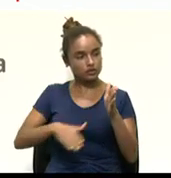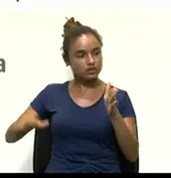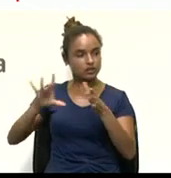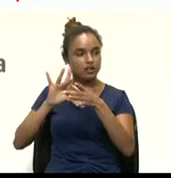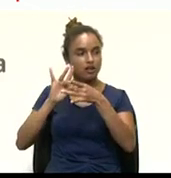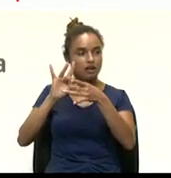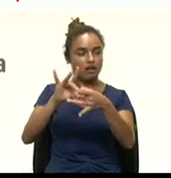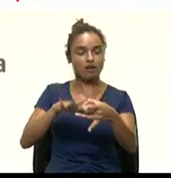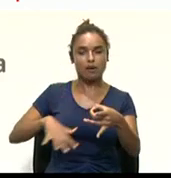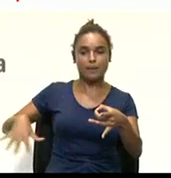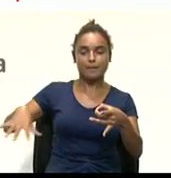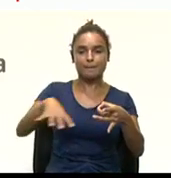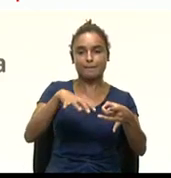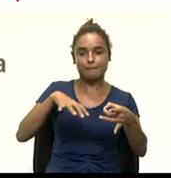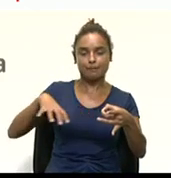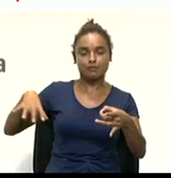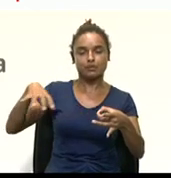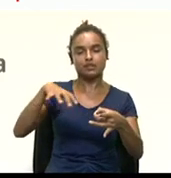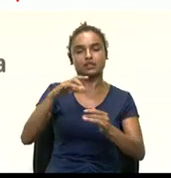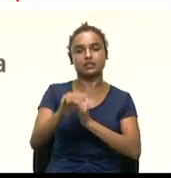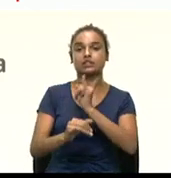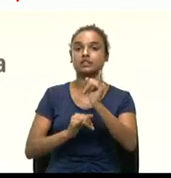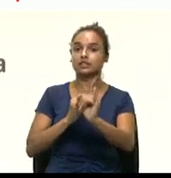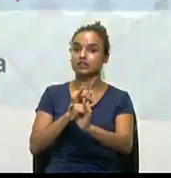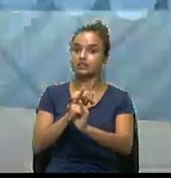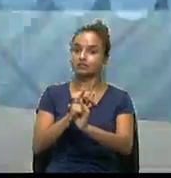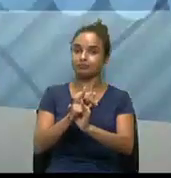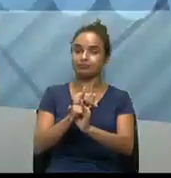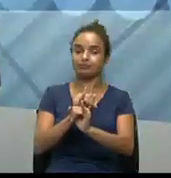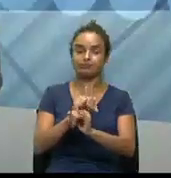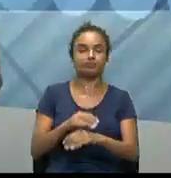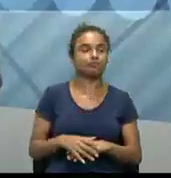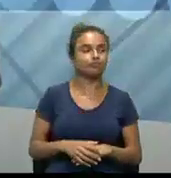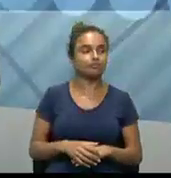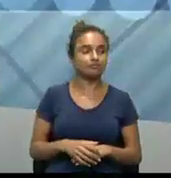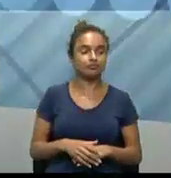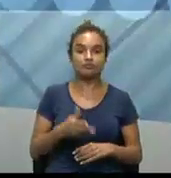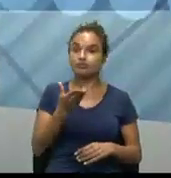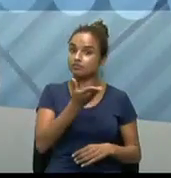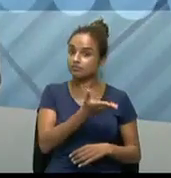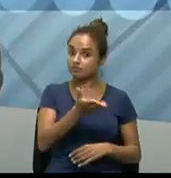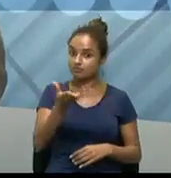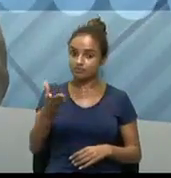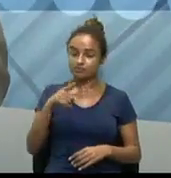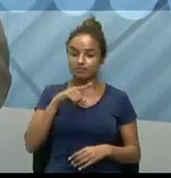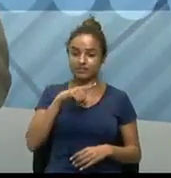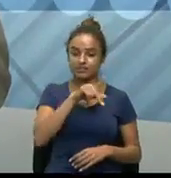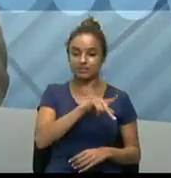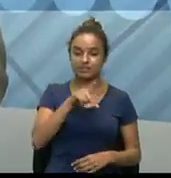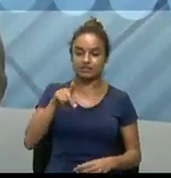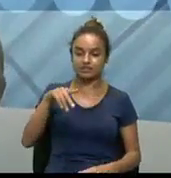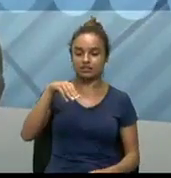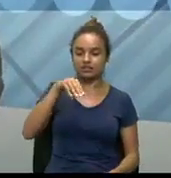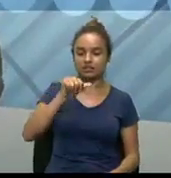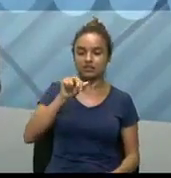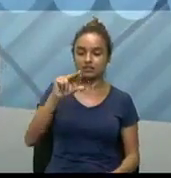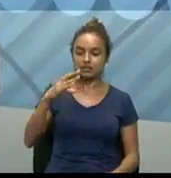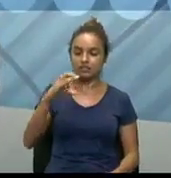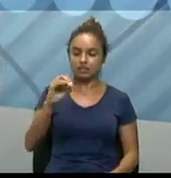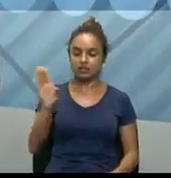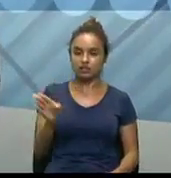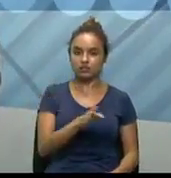numa era digital. Então, estamos aí, se tiver aula com o professor Marcos Satomi,